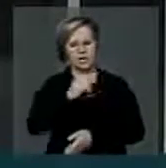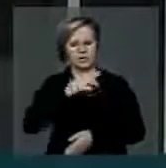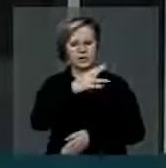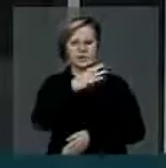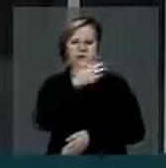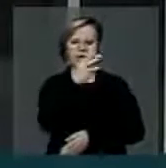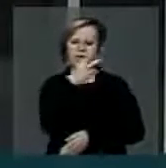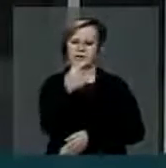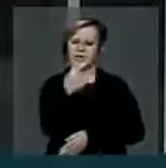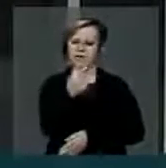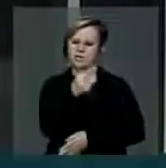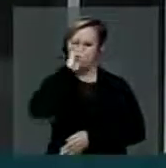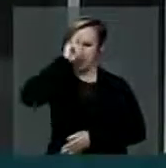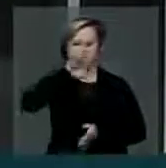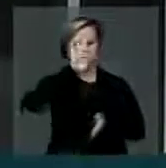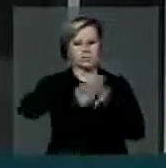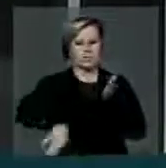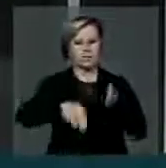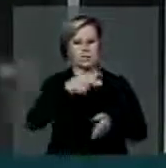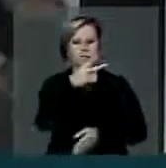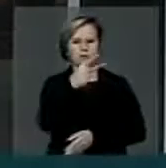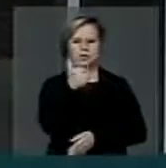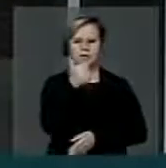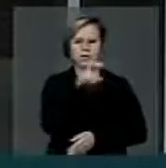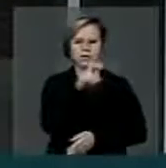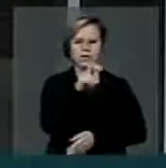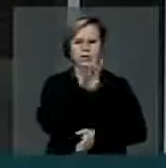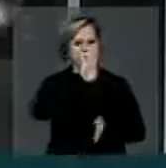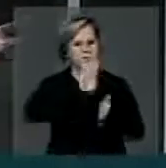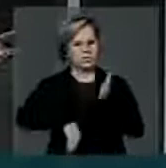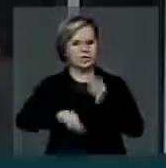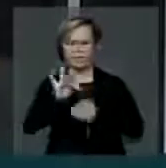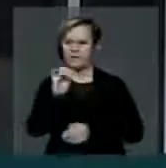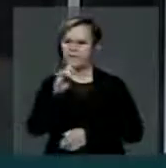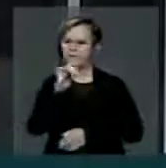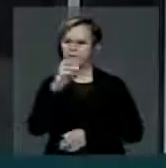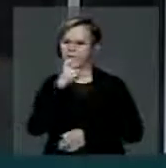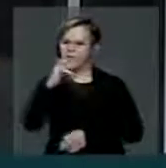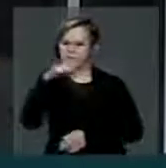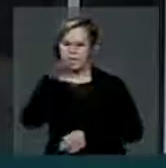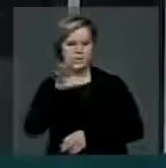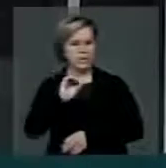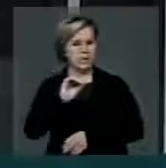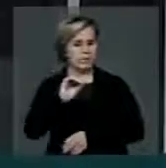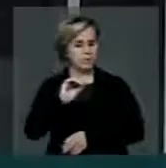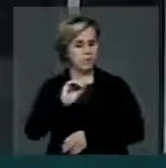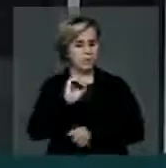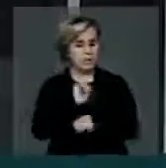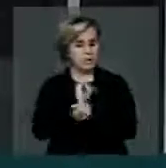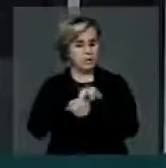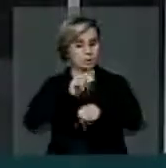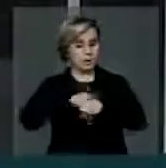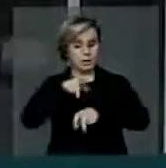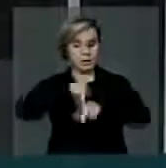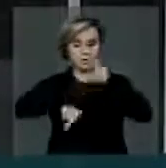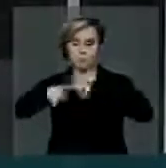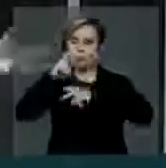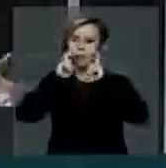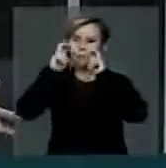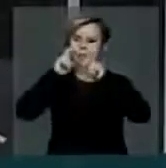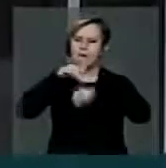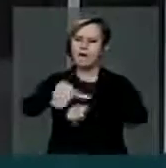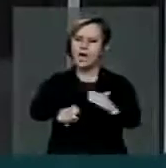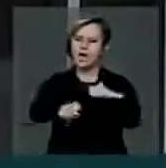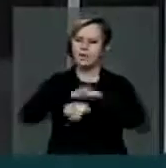mande tirar a PEC 215, mande tirar o Feliciano, enquanto o povo está nas ruas, gente